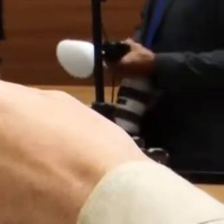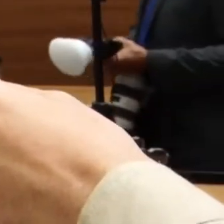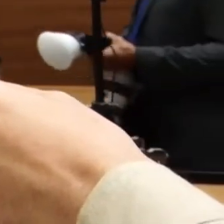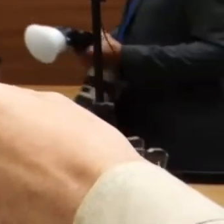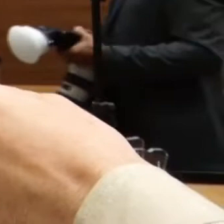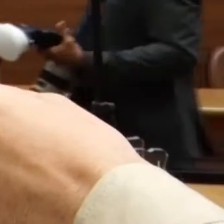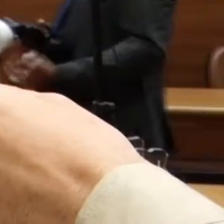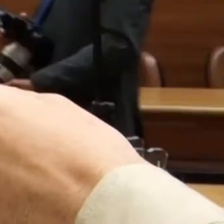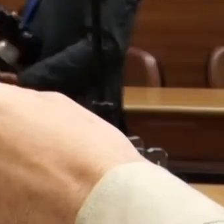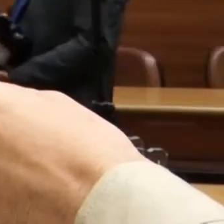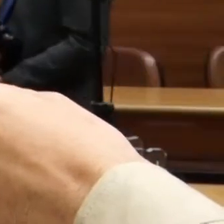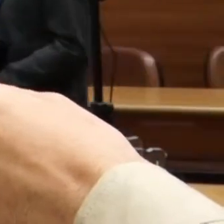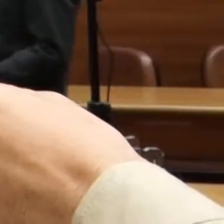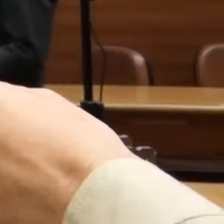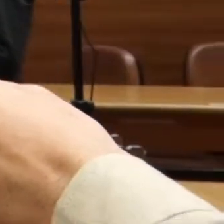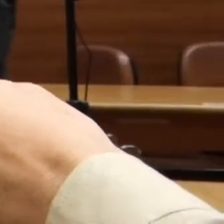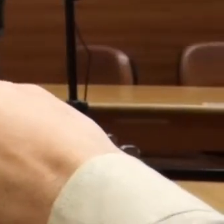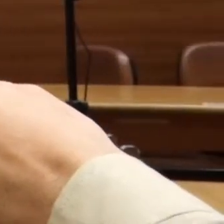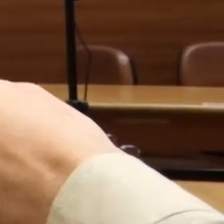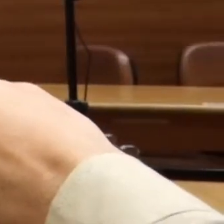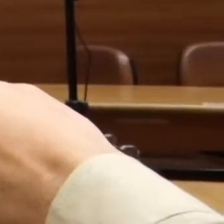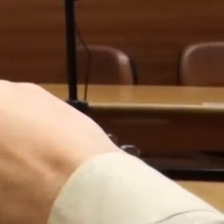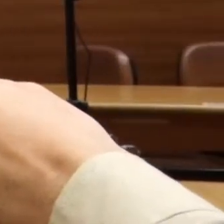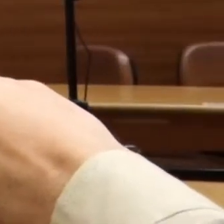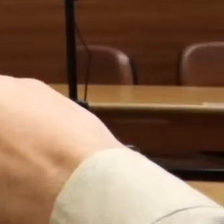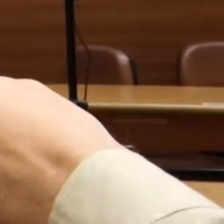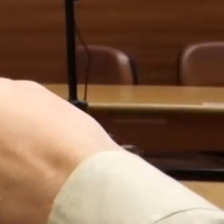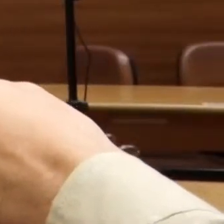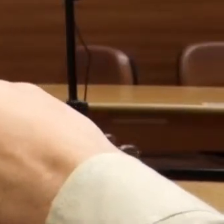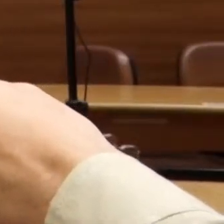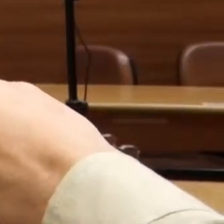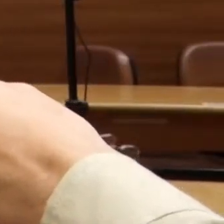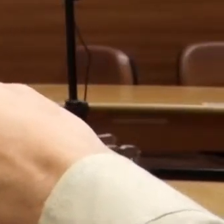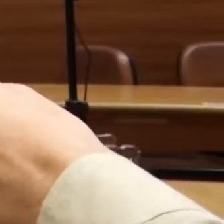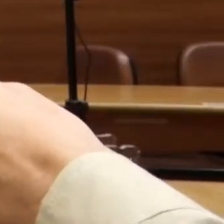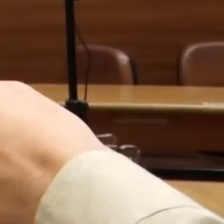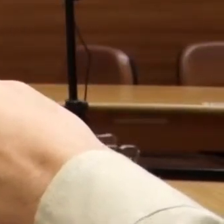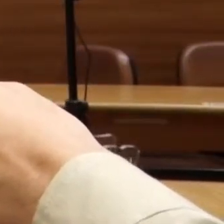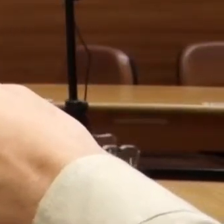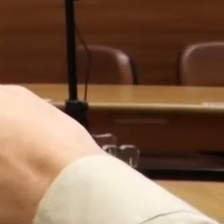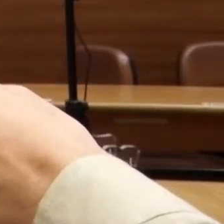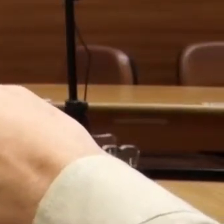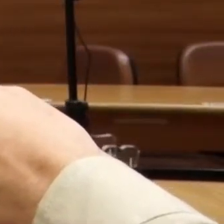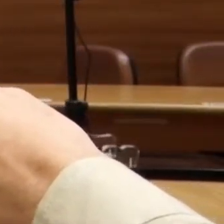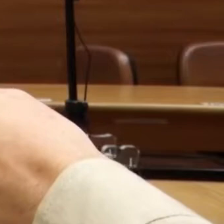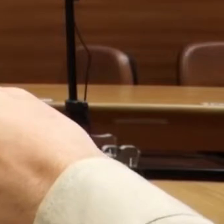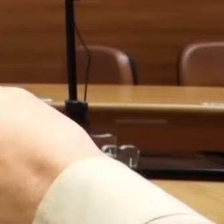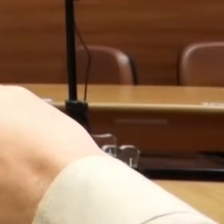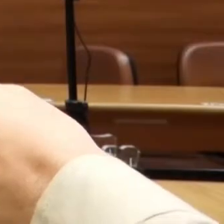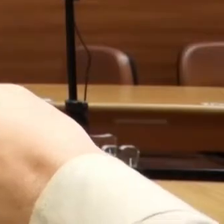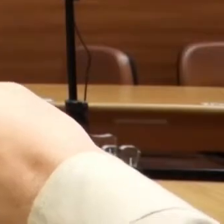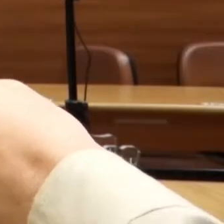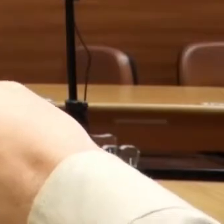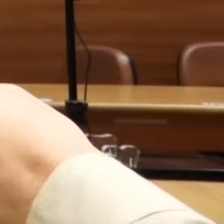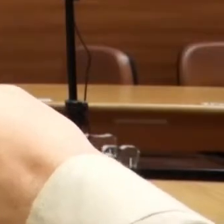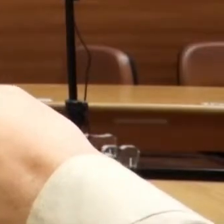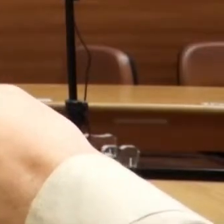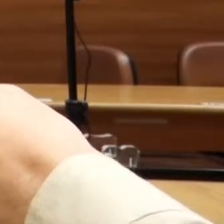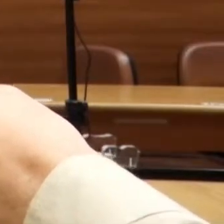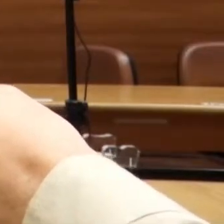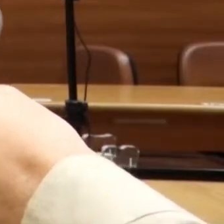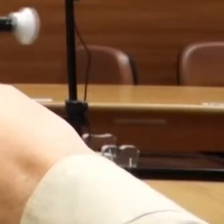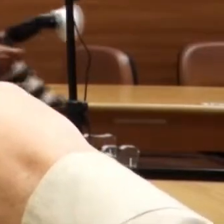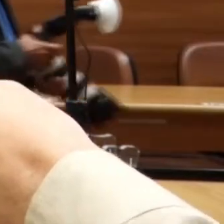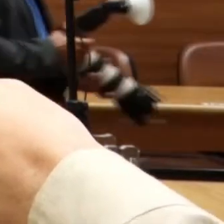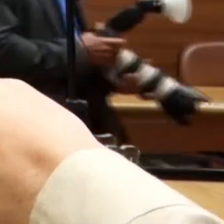implantação dessa ideia na Prefeitura de Simão Dias. Eu parabenizei o prefeito Cristiano Viana e o vice-prefeito